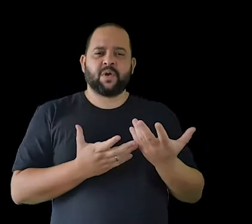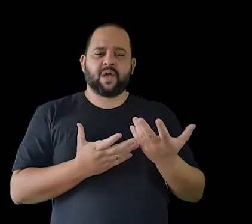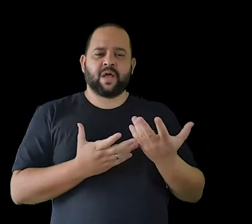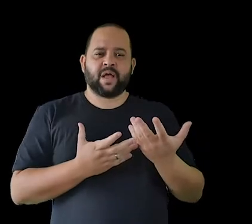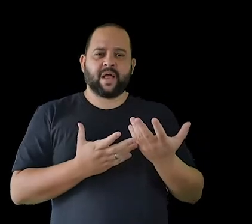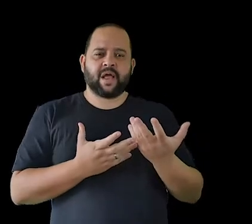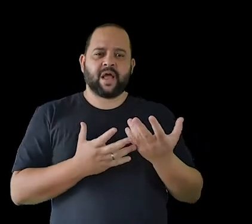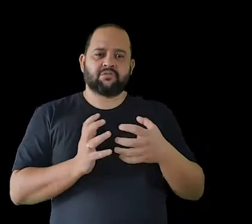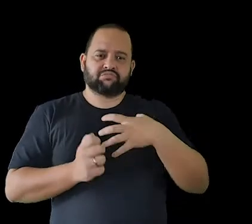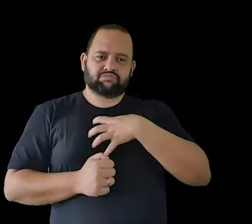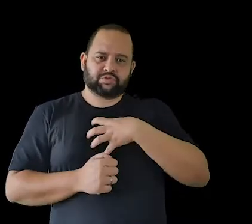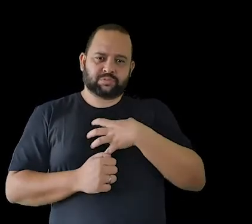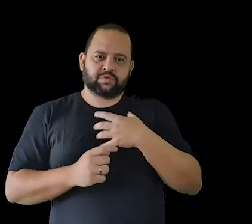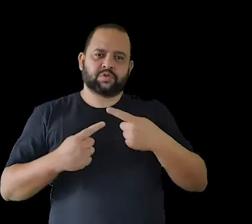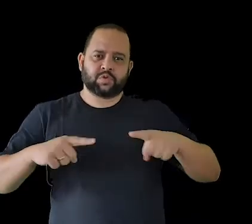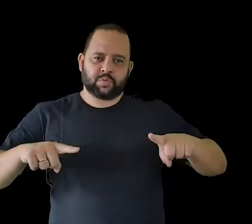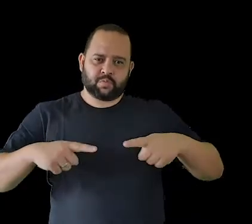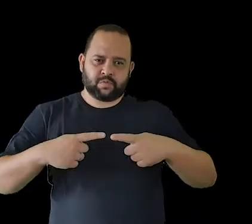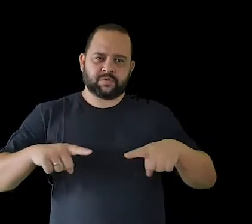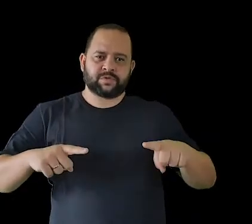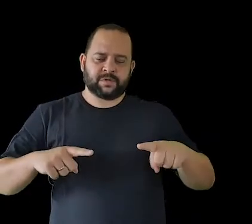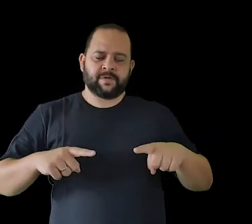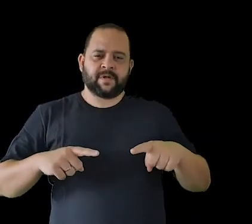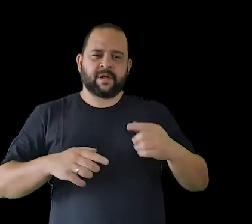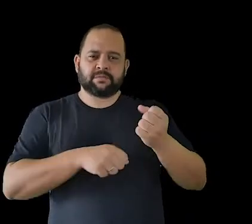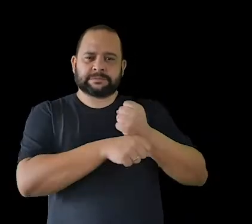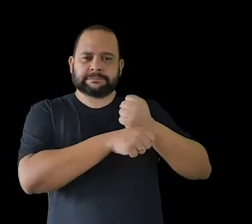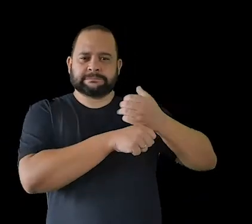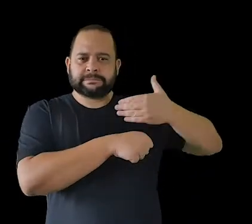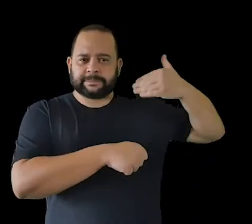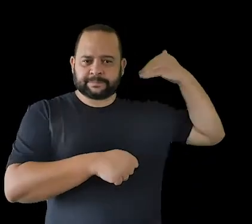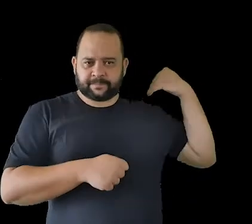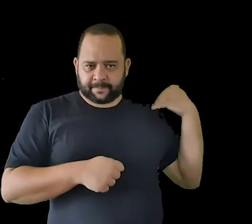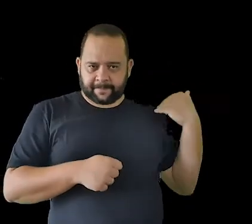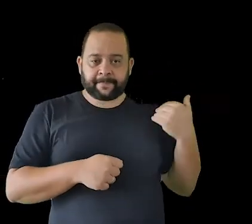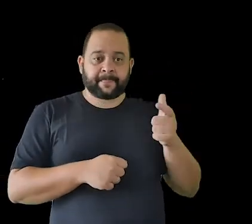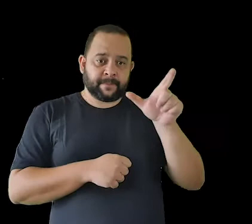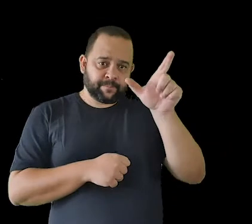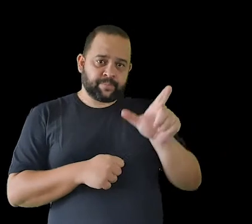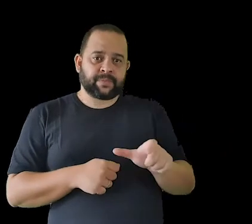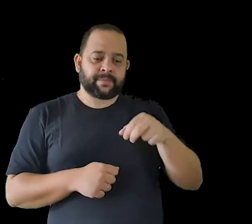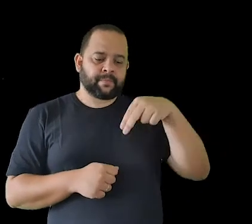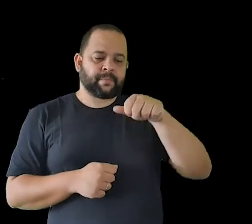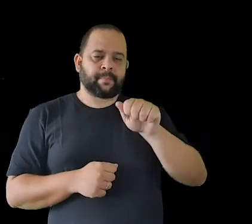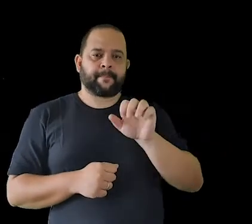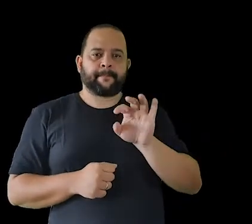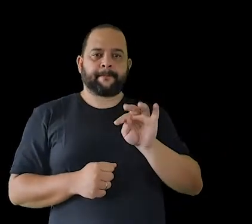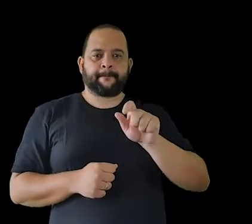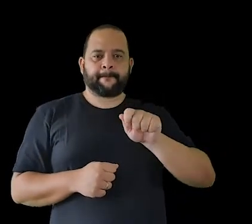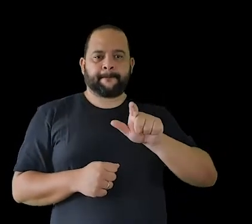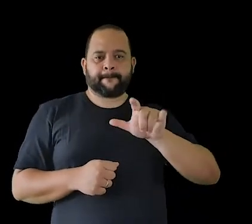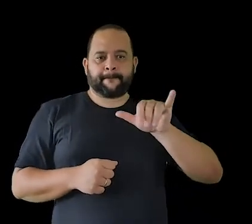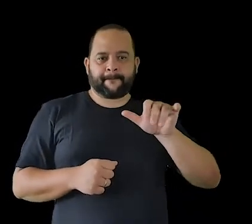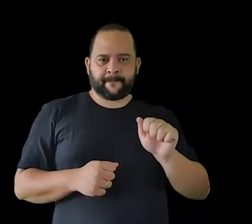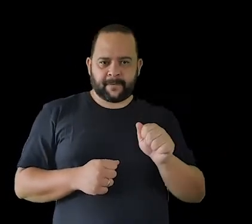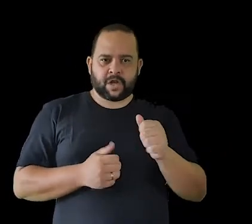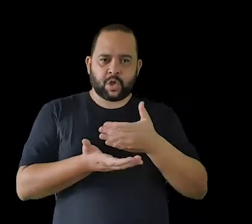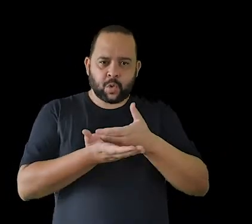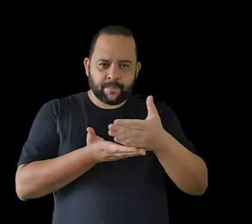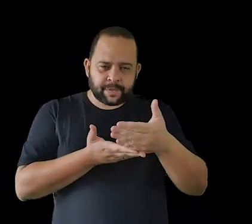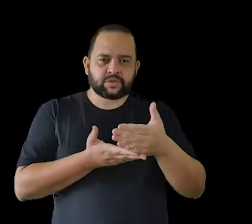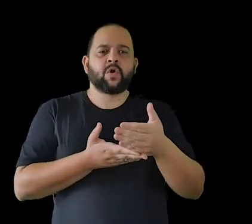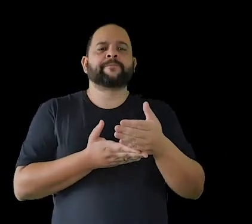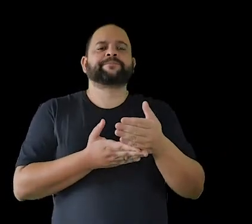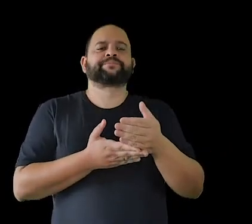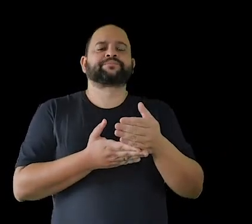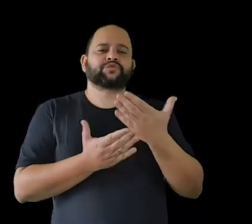seus primórdios. A Natália Laranjeira começou a estudar lá no Conservatório de Arte Musical de